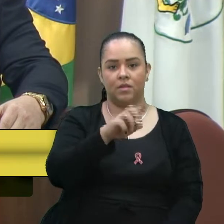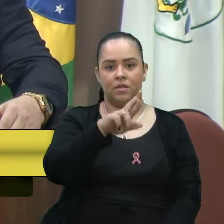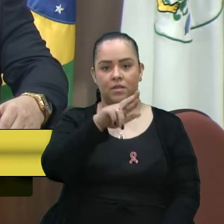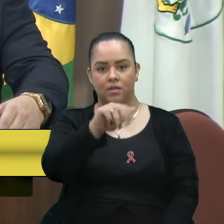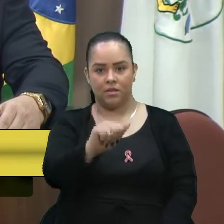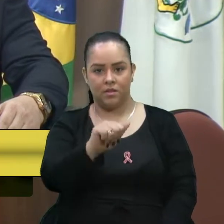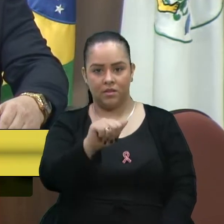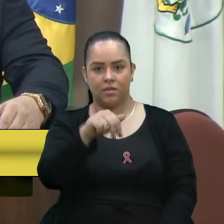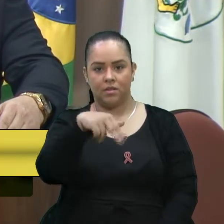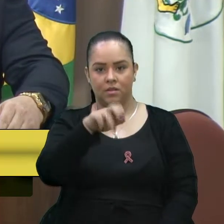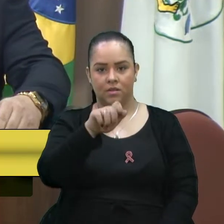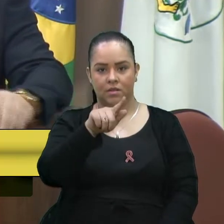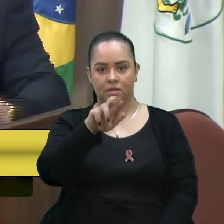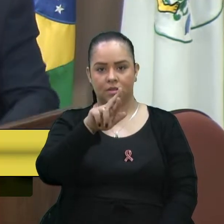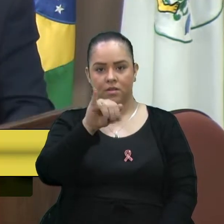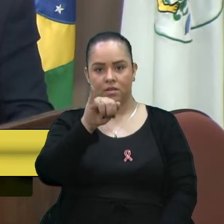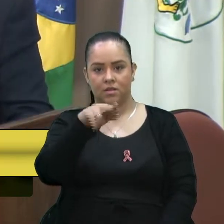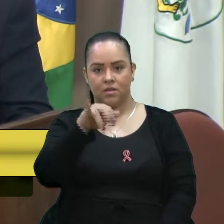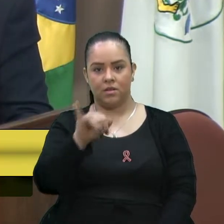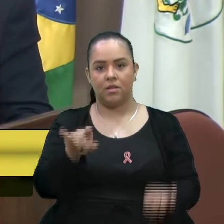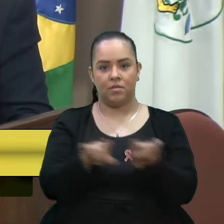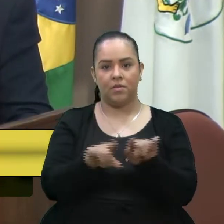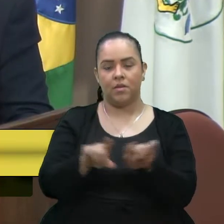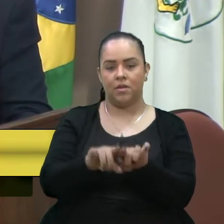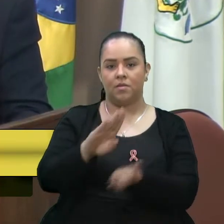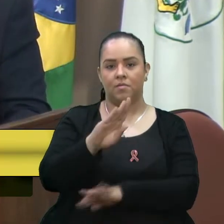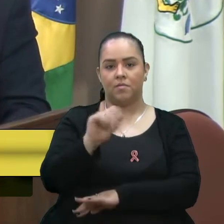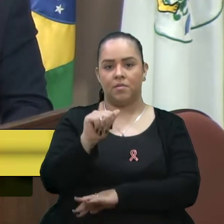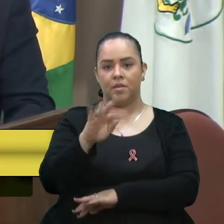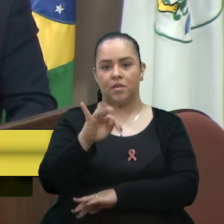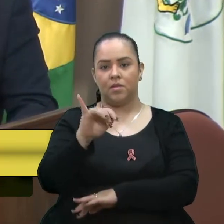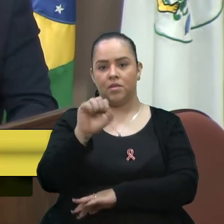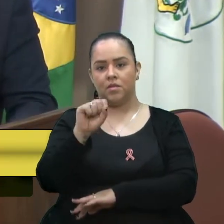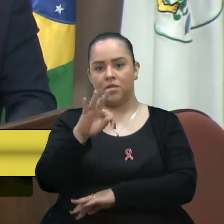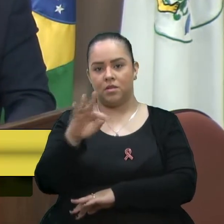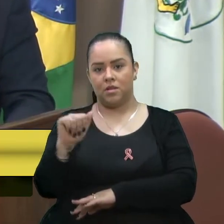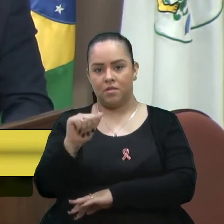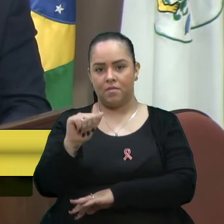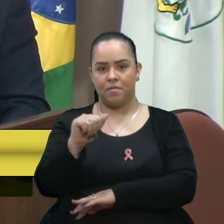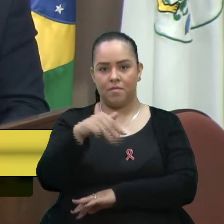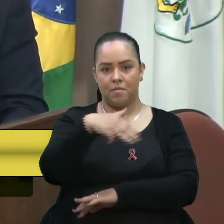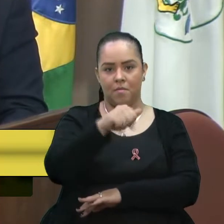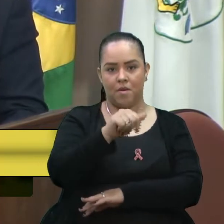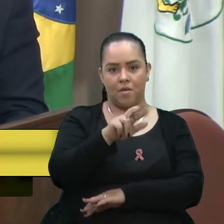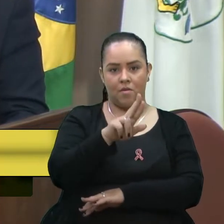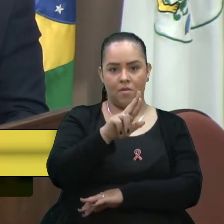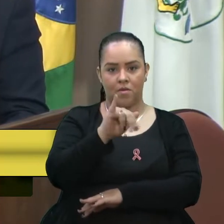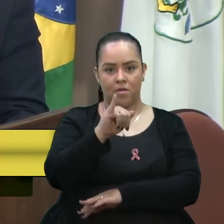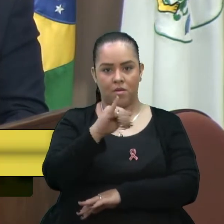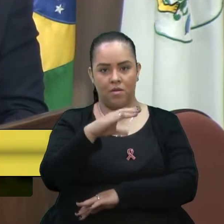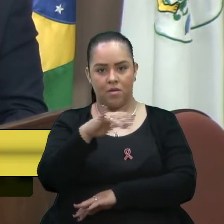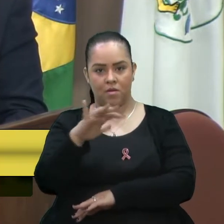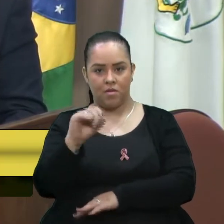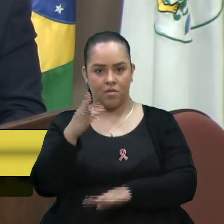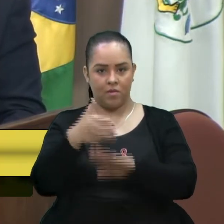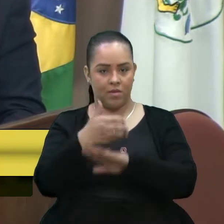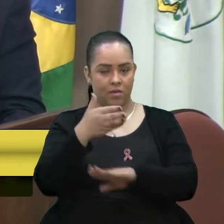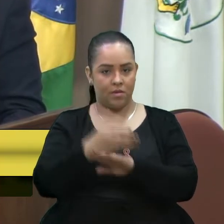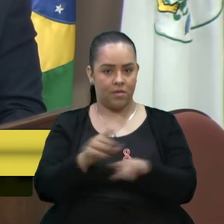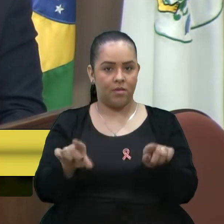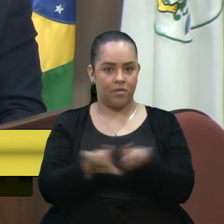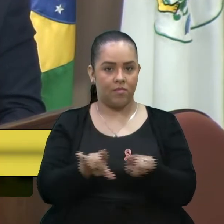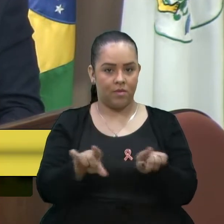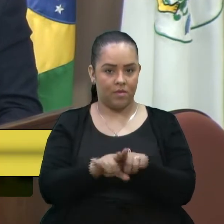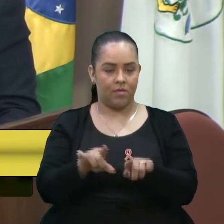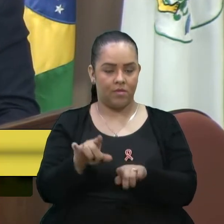Batista, Maurício Batista, que estavam presentes. Também estava